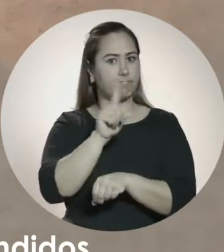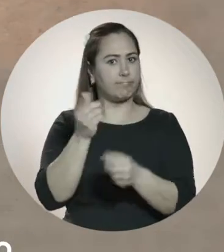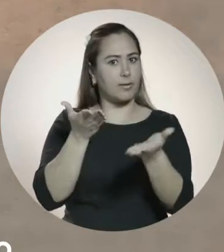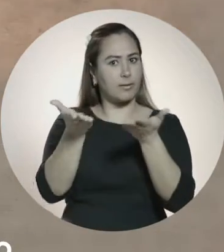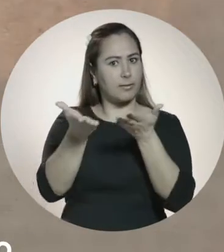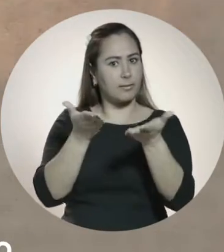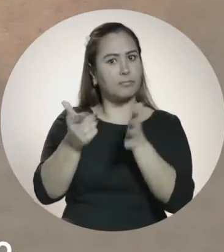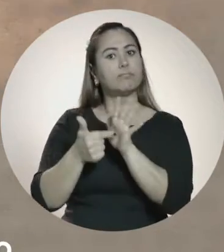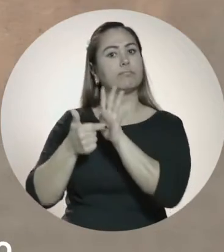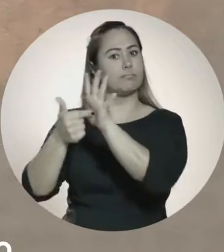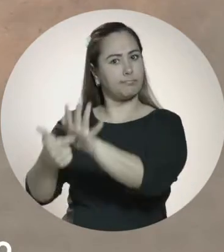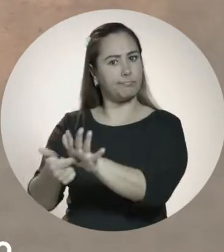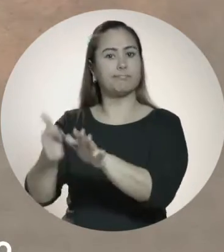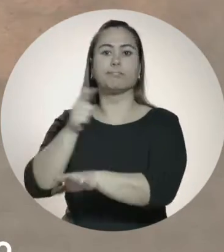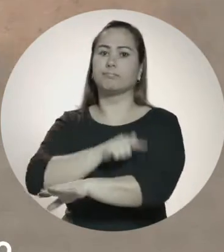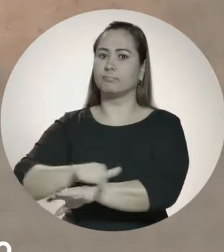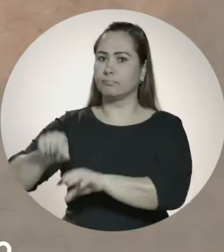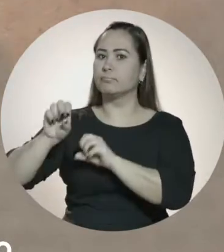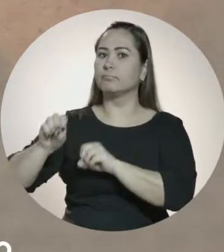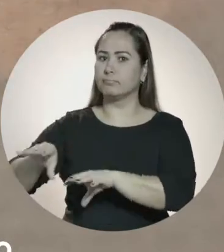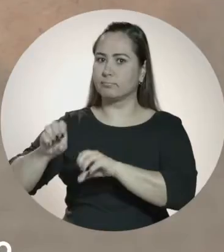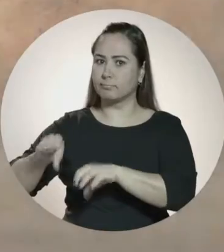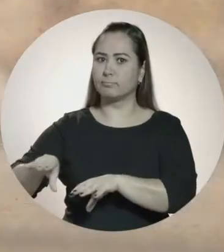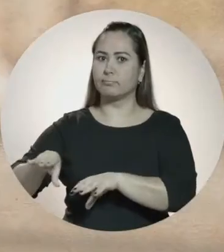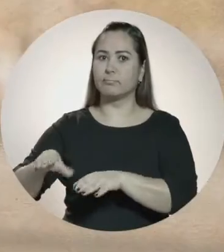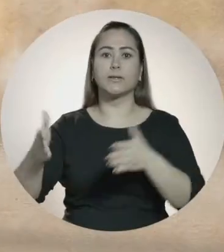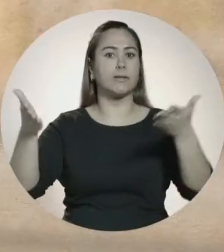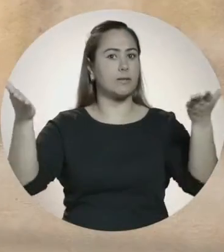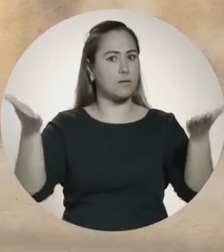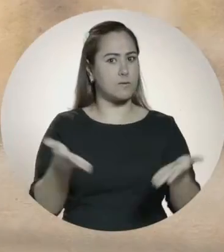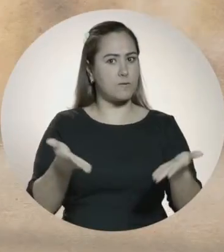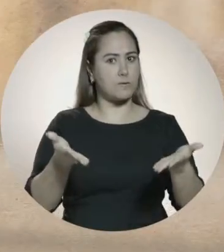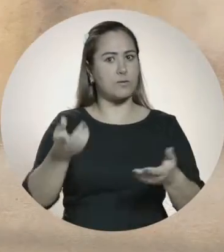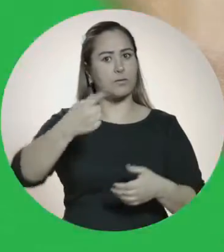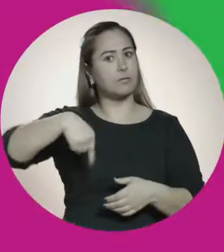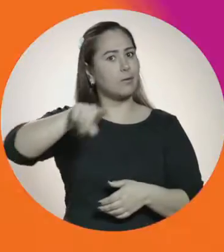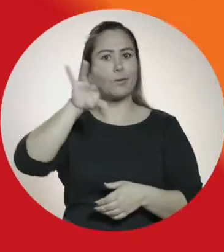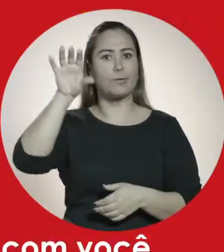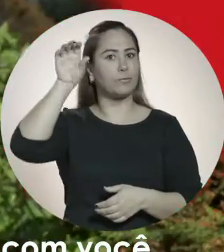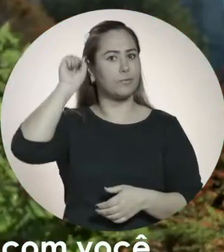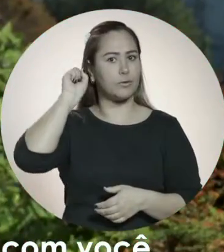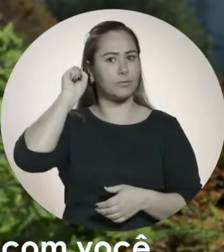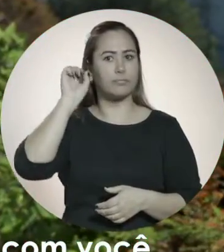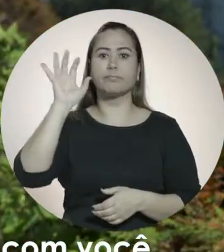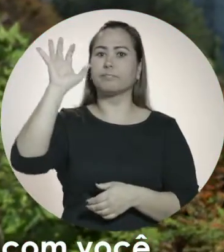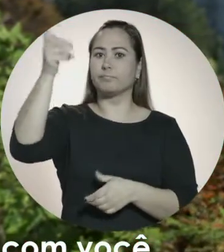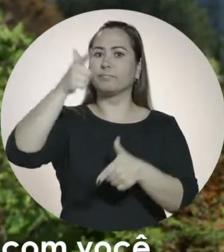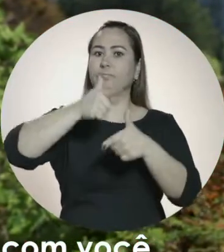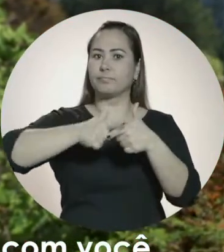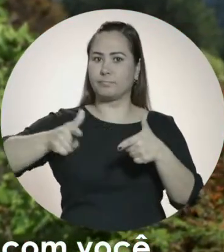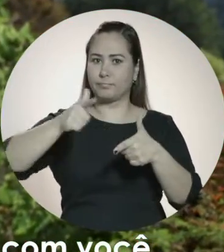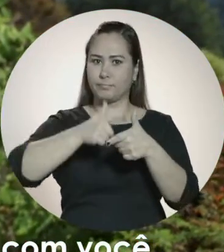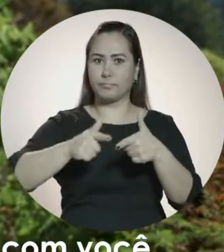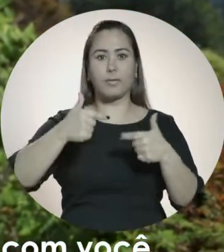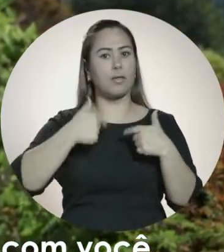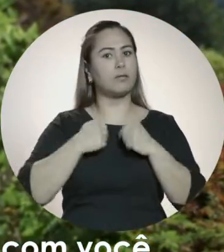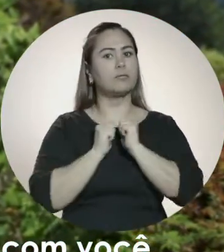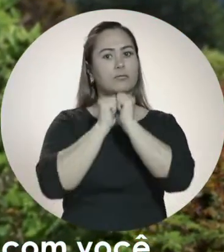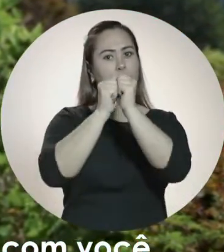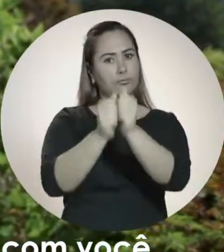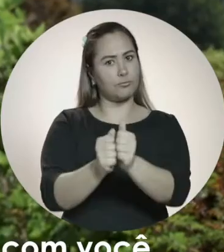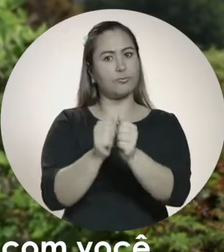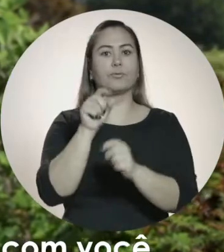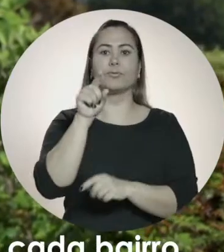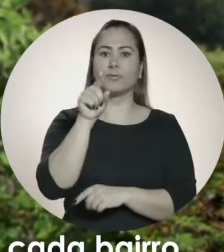atendidos, refletem diretamente na educação. Hoje nós não somos ouvidos. Para resolver os problemas, eu estarei